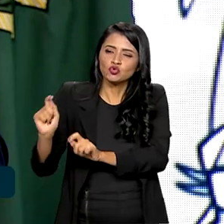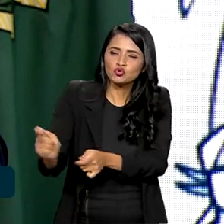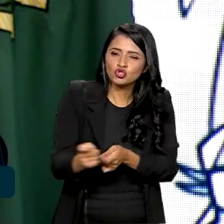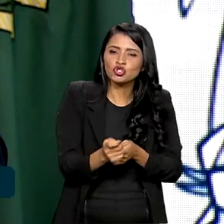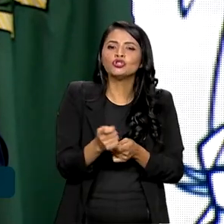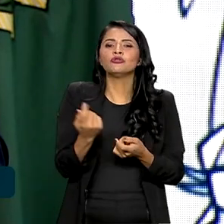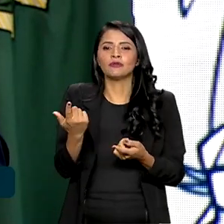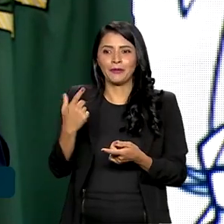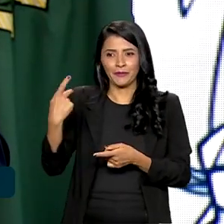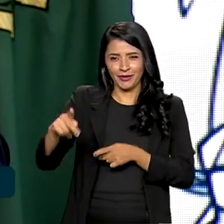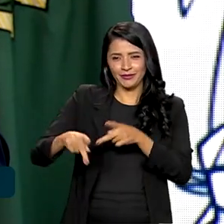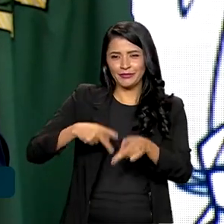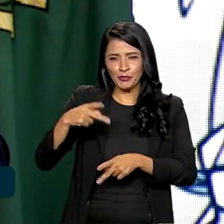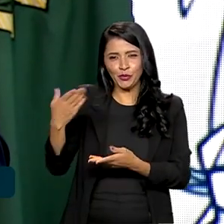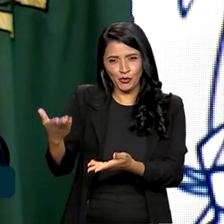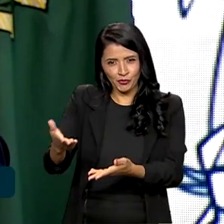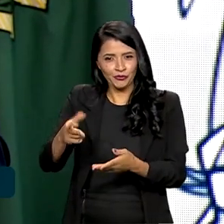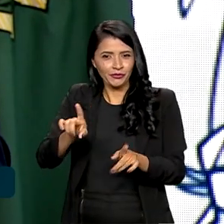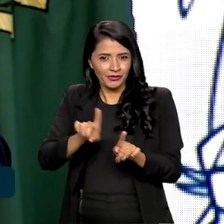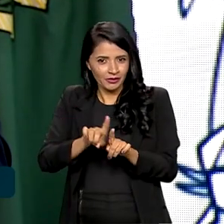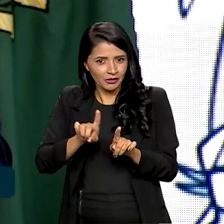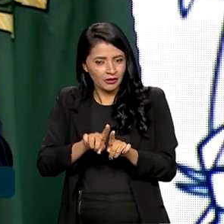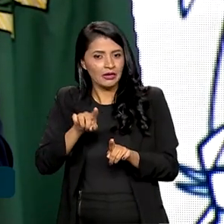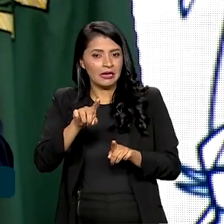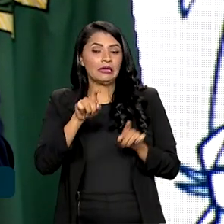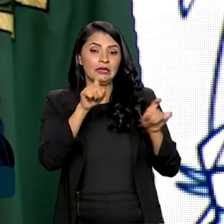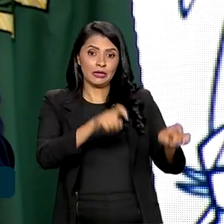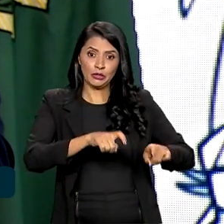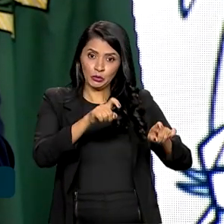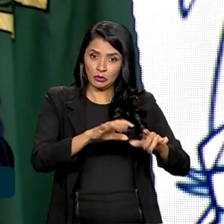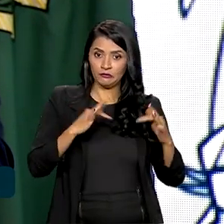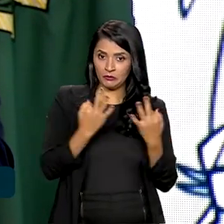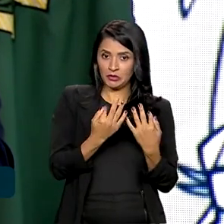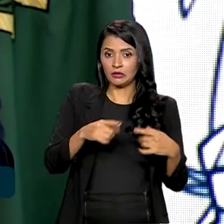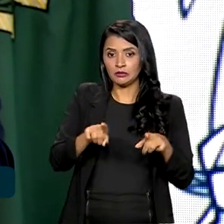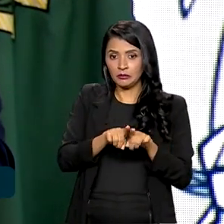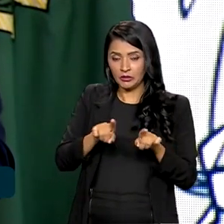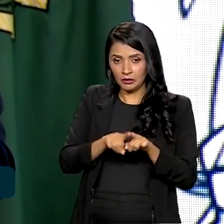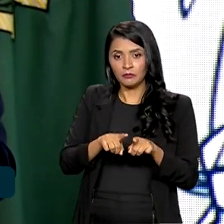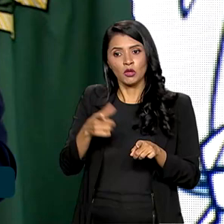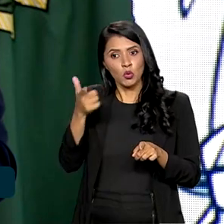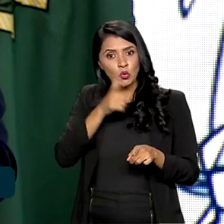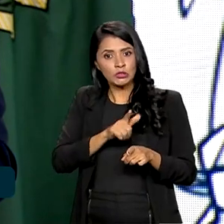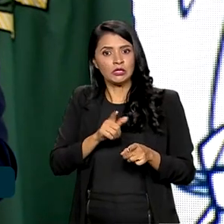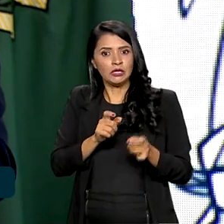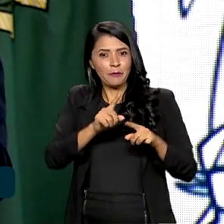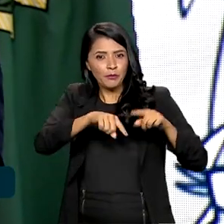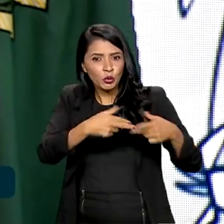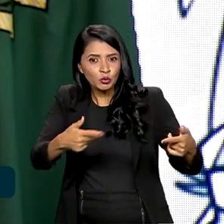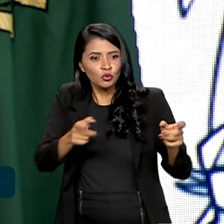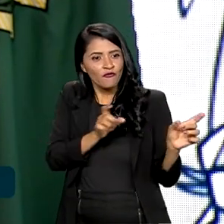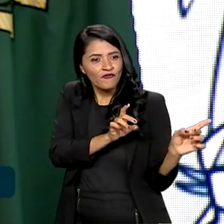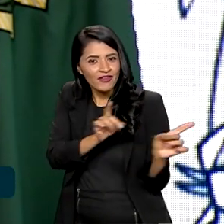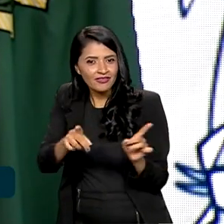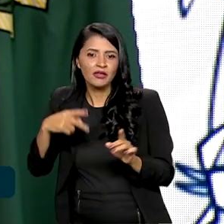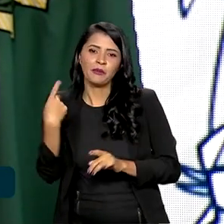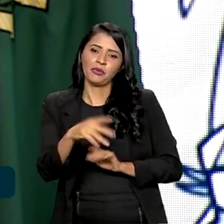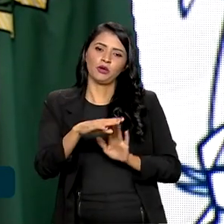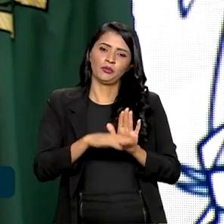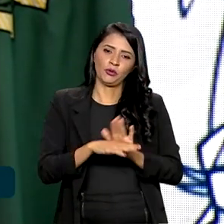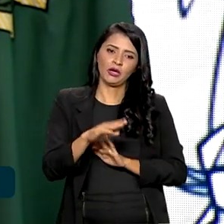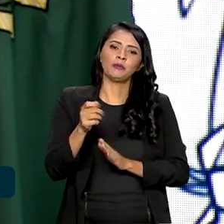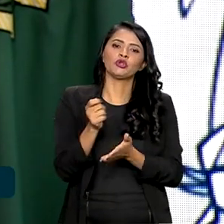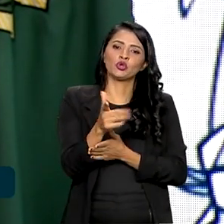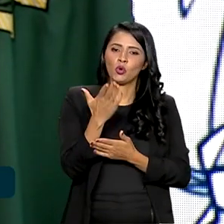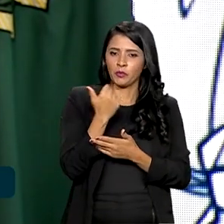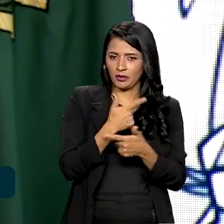os povos da pesca artesanal e da arquicultura familiar venderem seus produtos para o Programa de Aquisição de